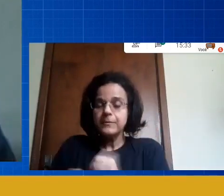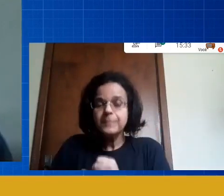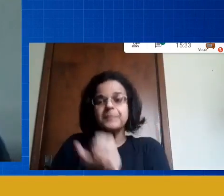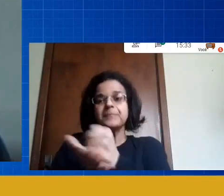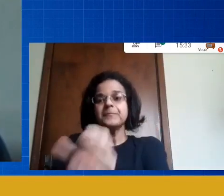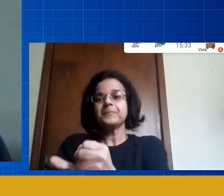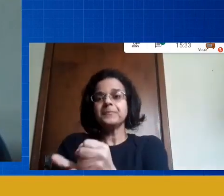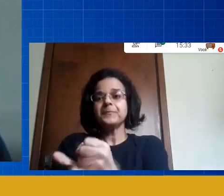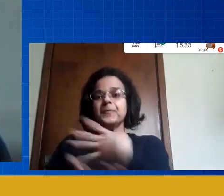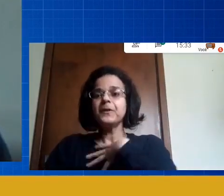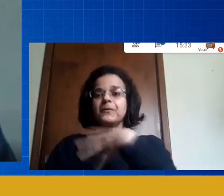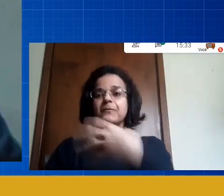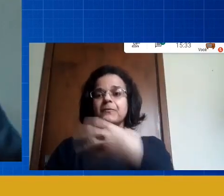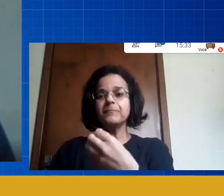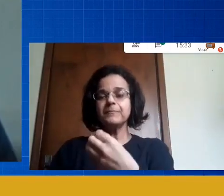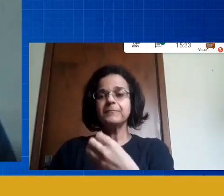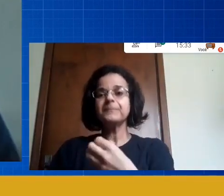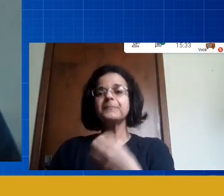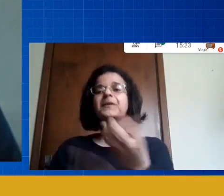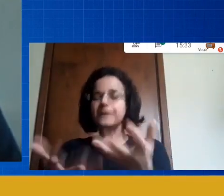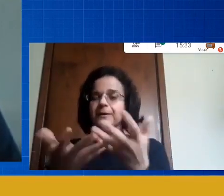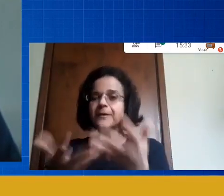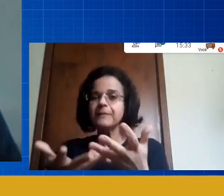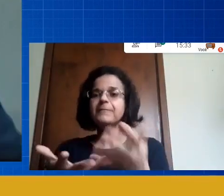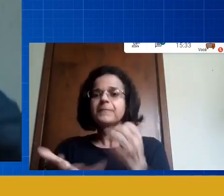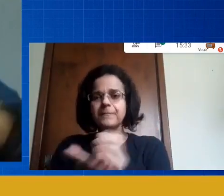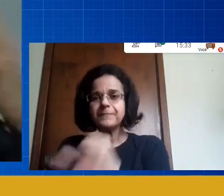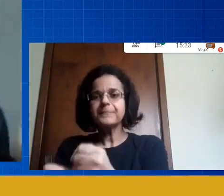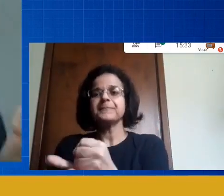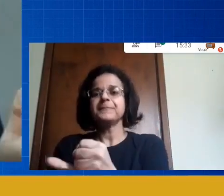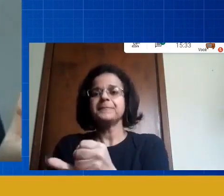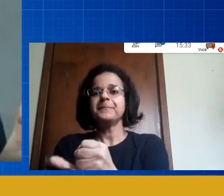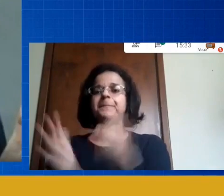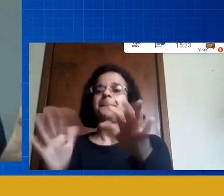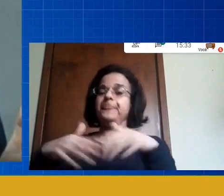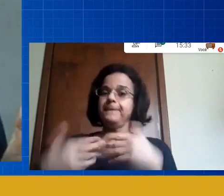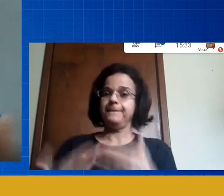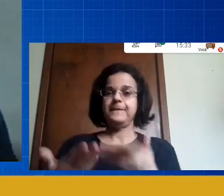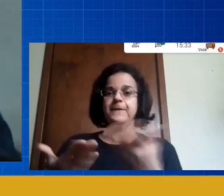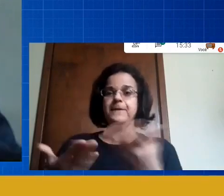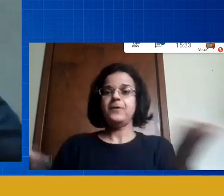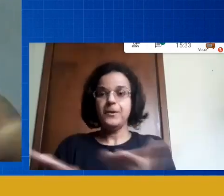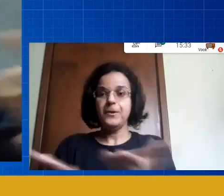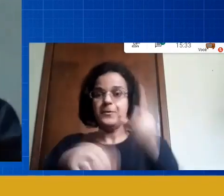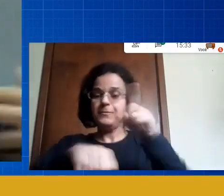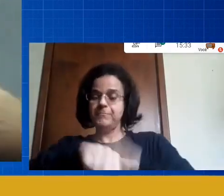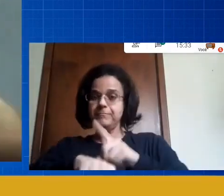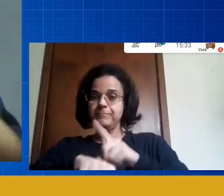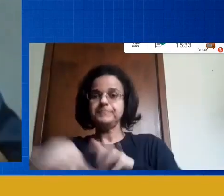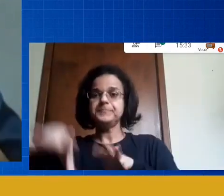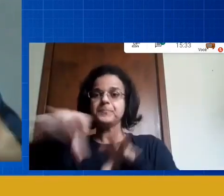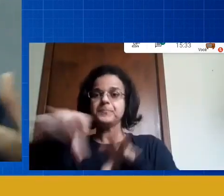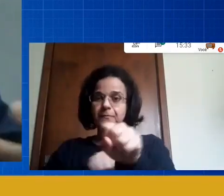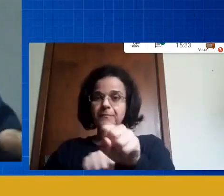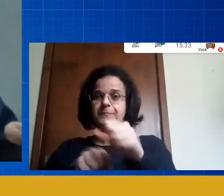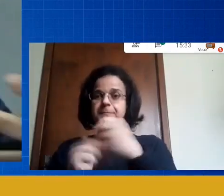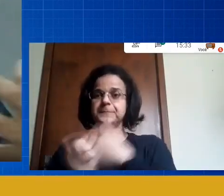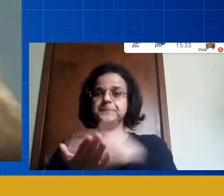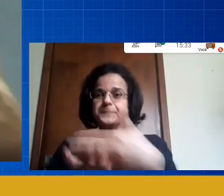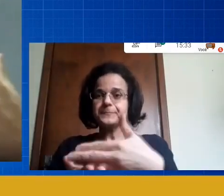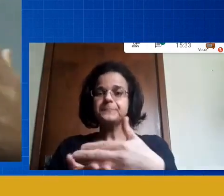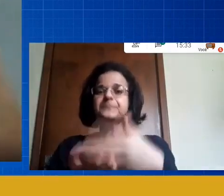novas alternativas então esse momento de formação continuada esse momento da nova